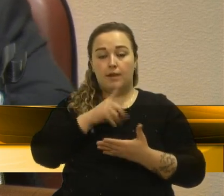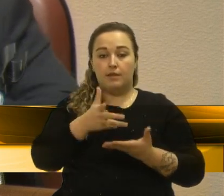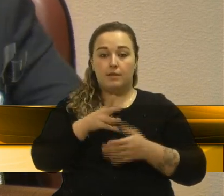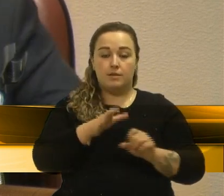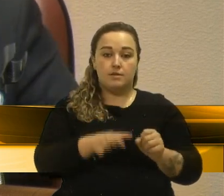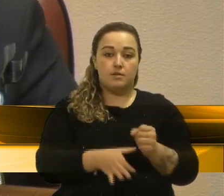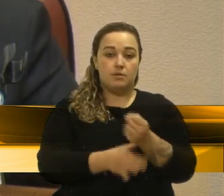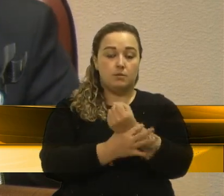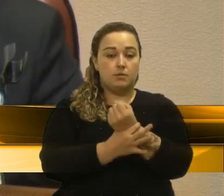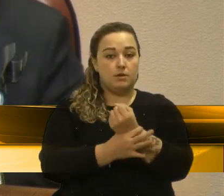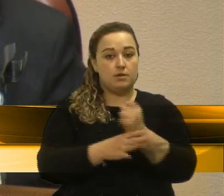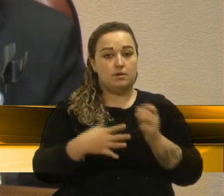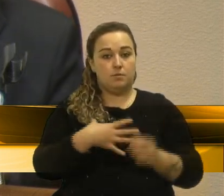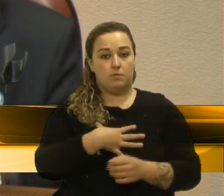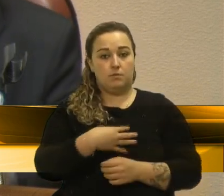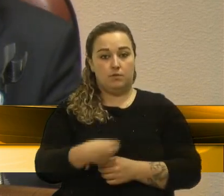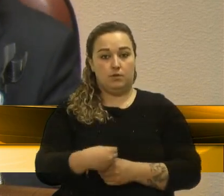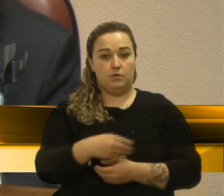aos seus filhos.